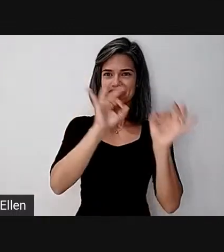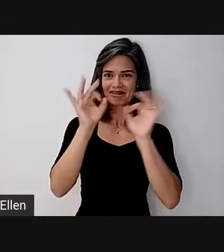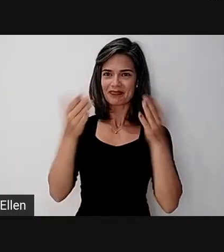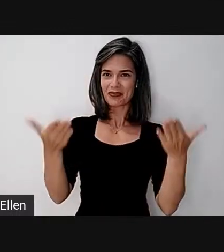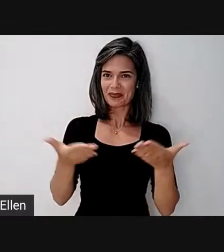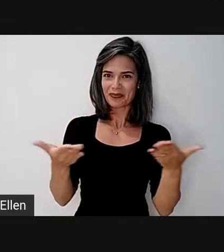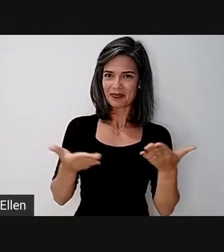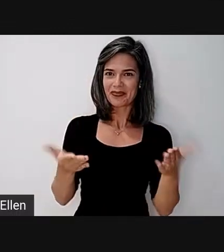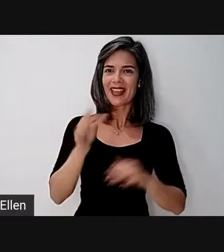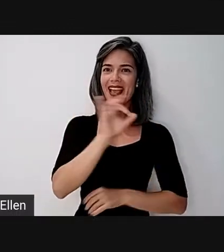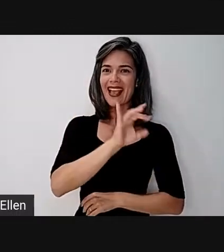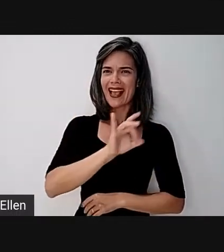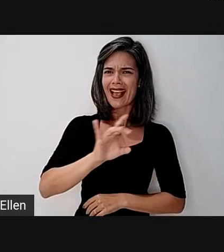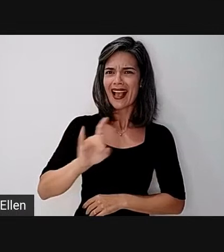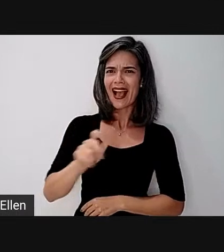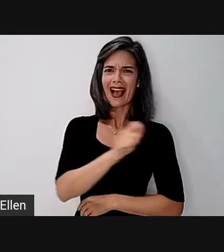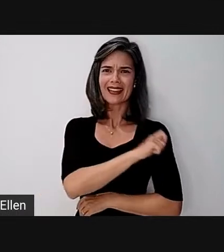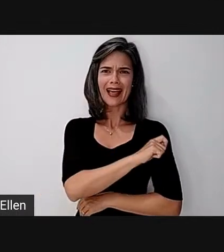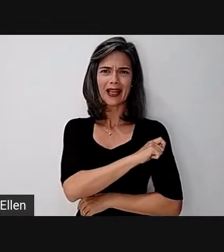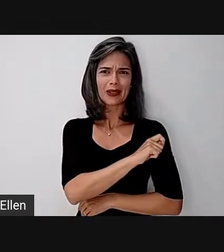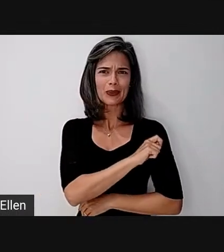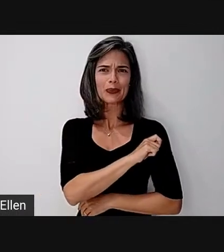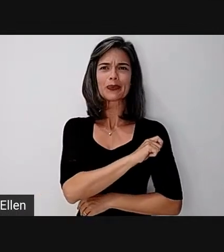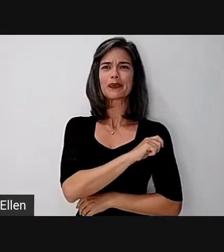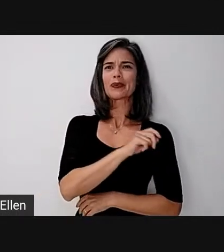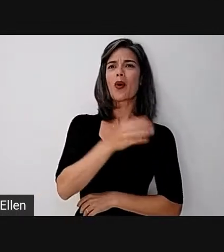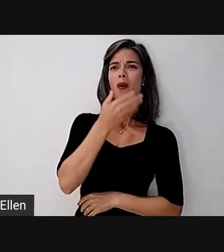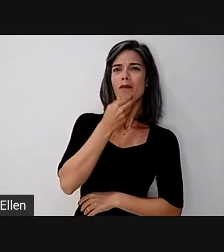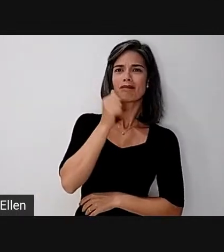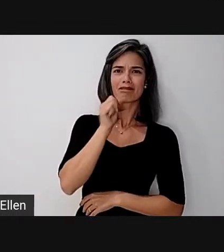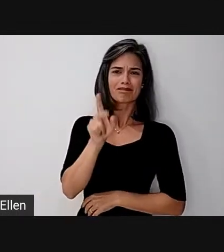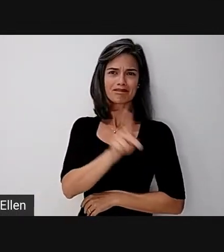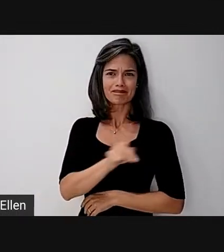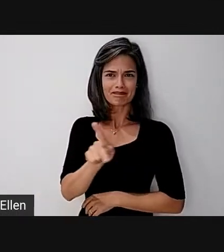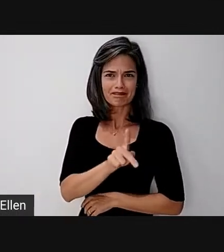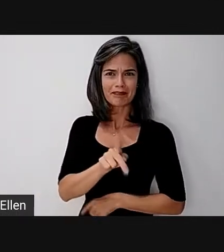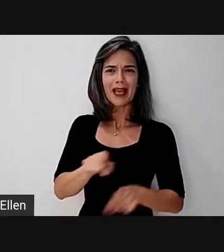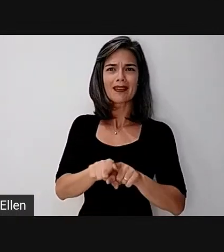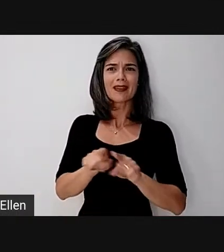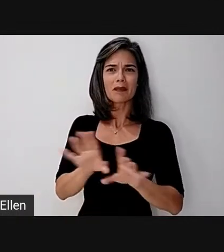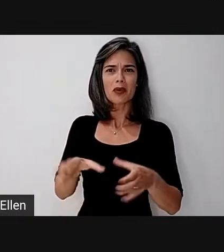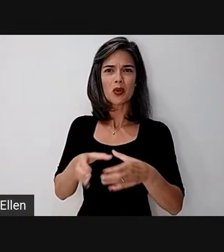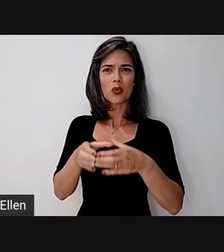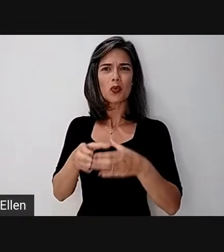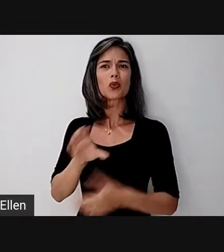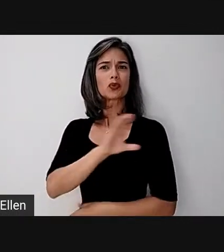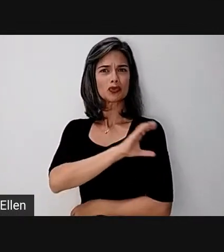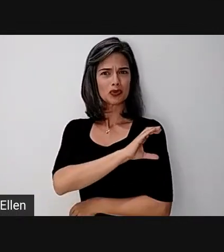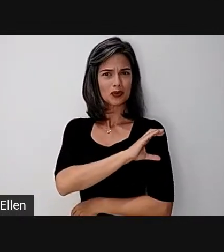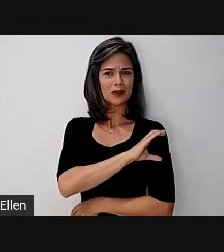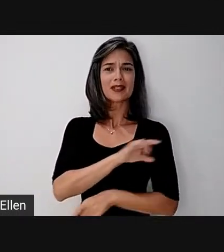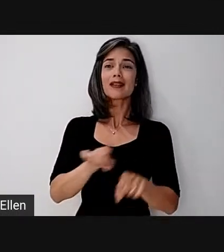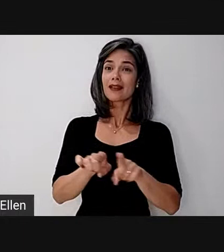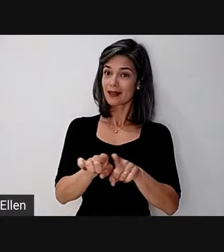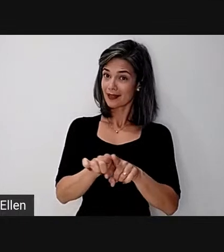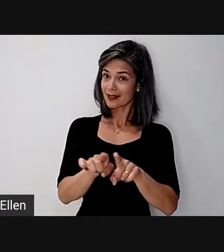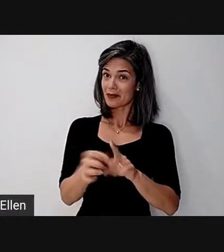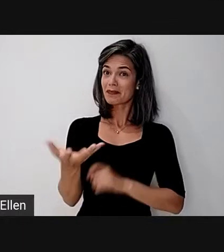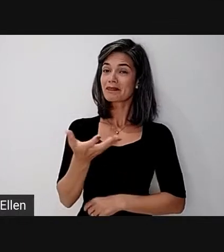cada cursista, professor e professoras do curso, a equipe de coordenação, e queremos também